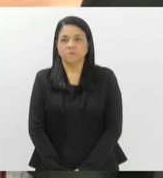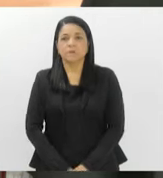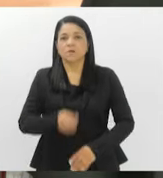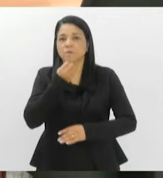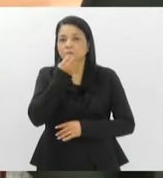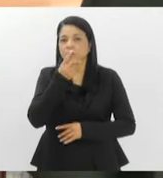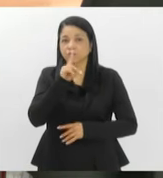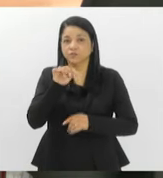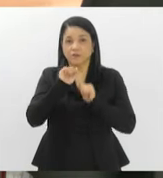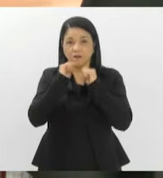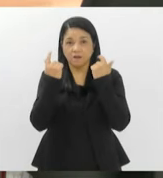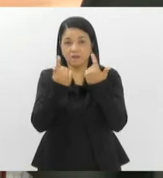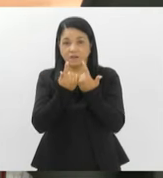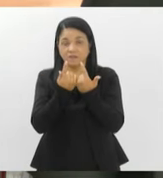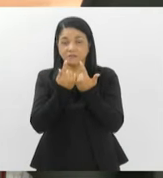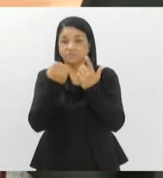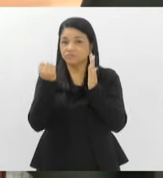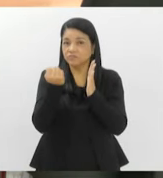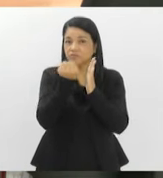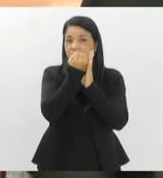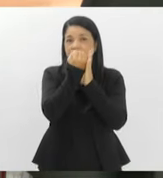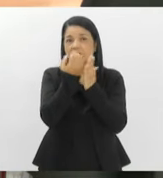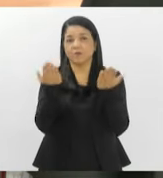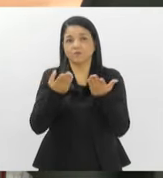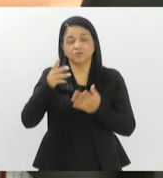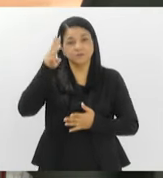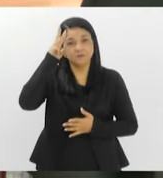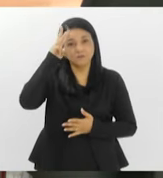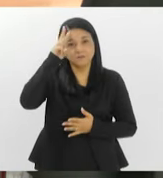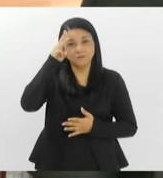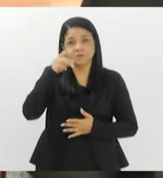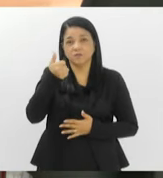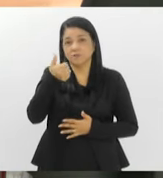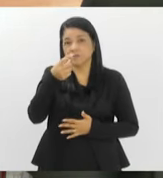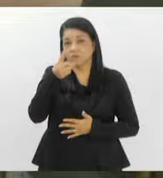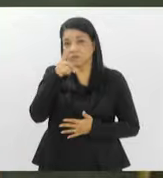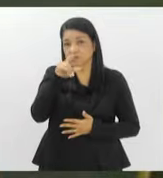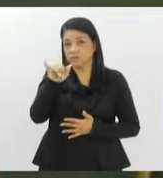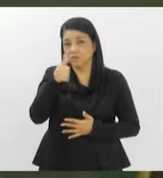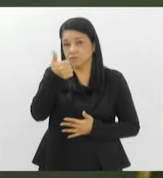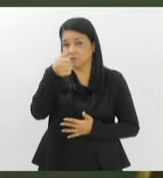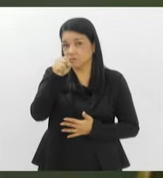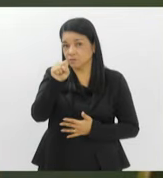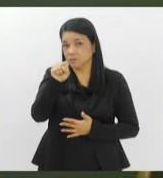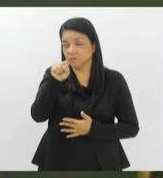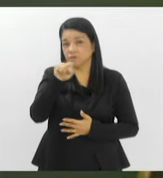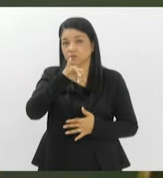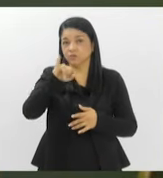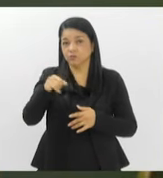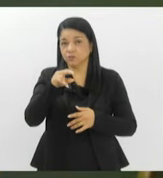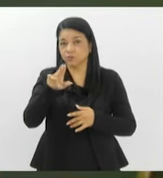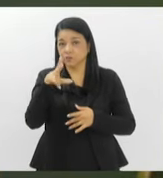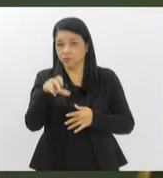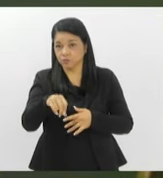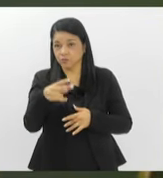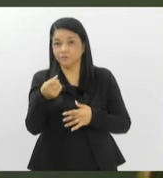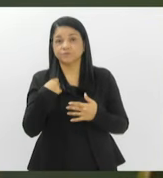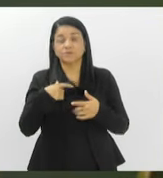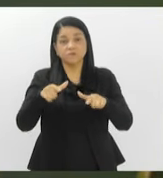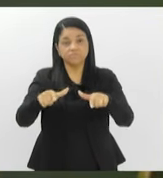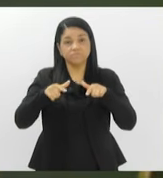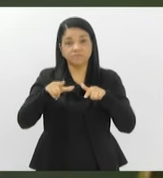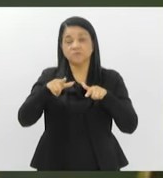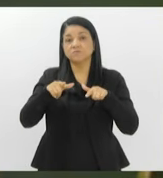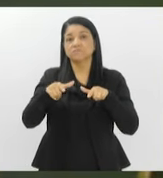O Bom Dia Alerj traz os seguintes destaques nesta terça-feira, 18 de junho. Gilberto Gil recebe título de